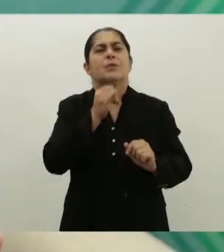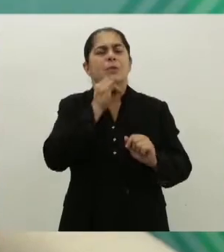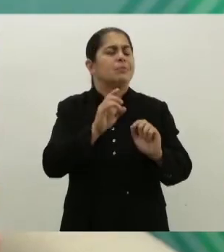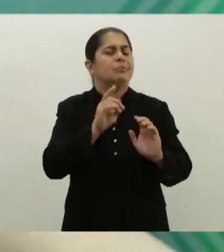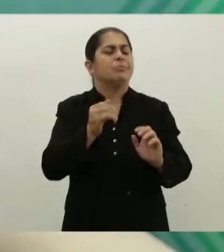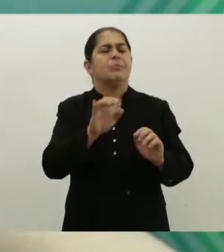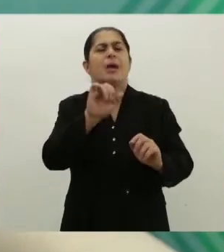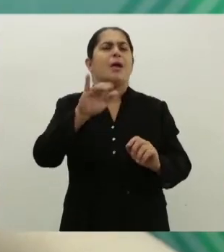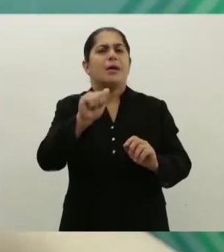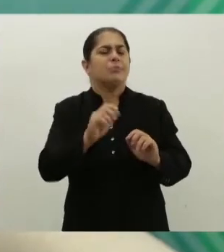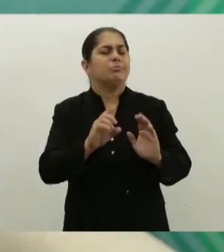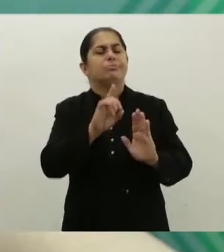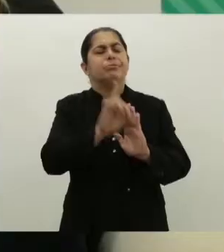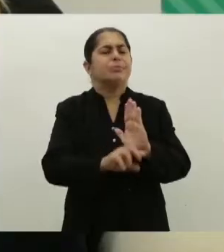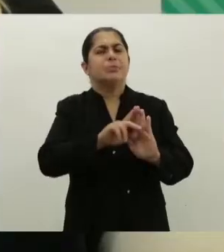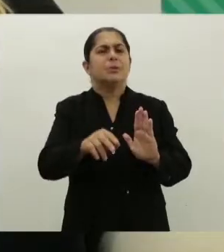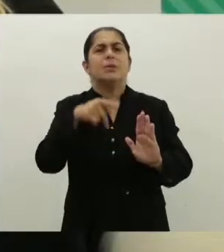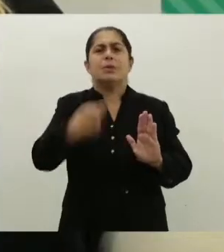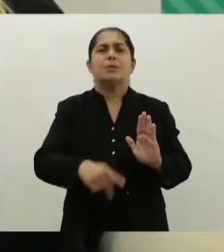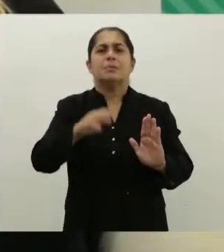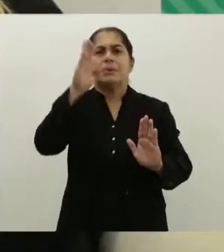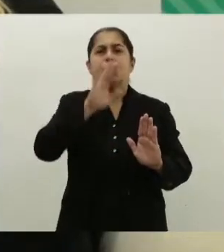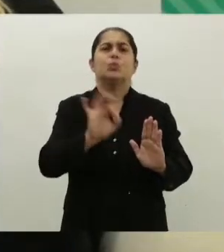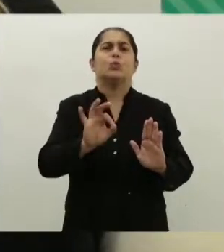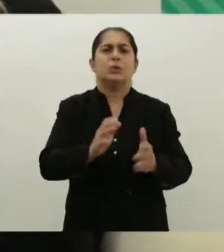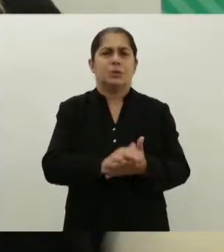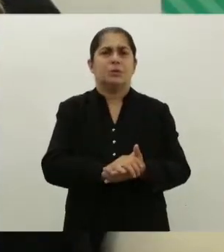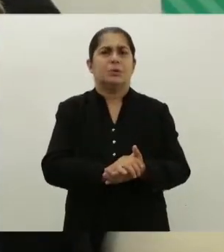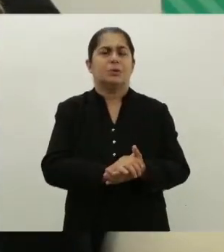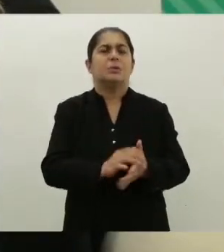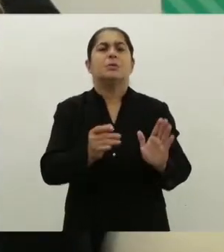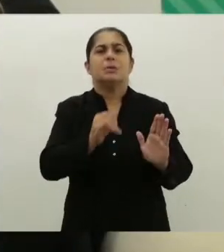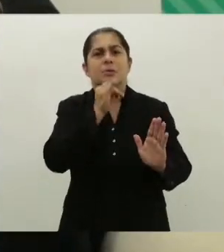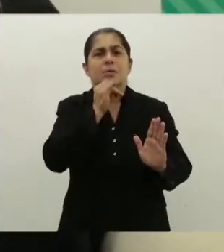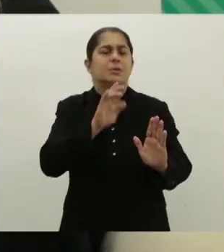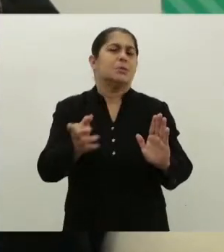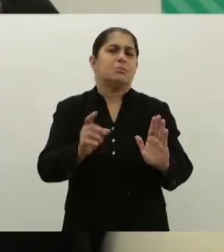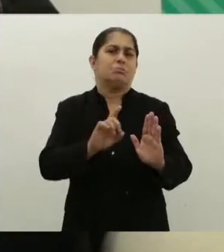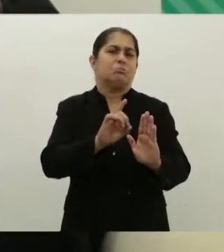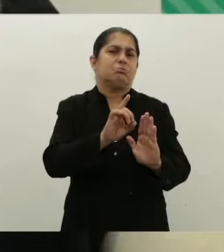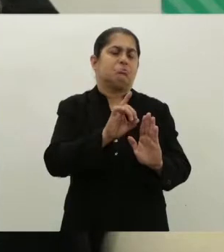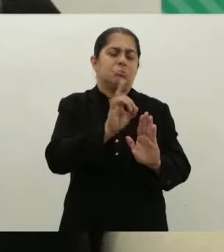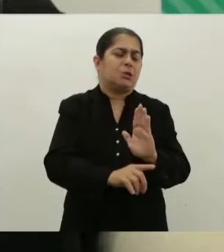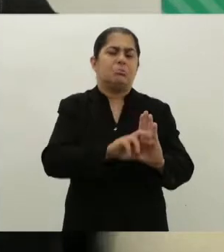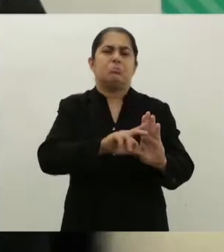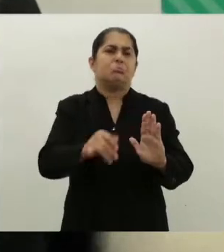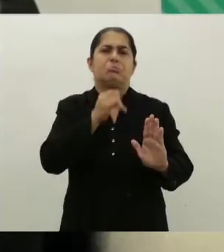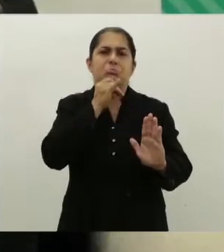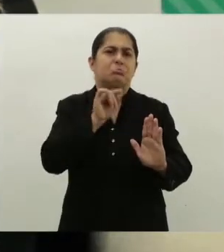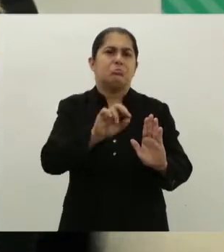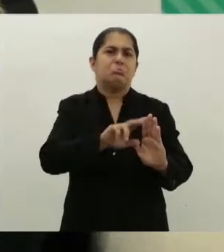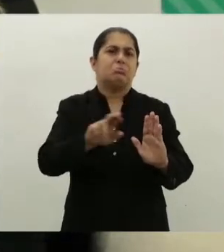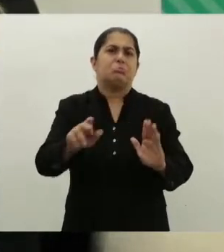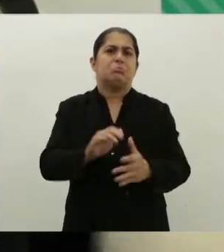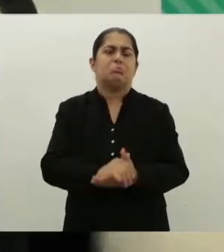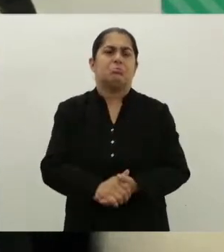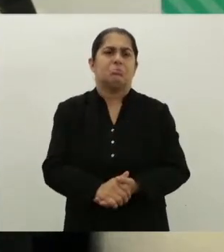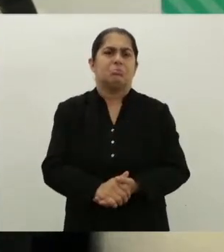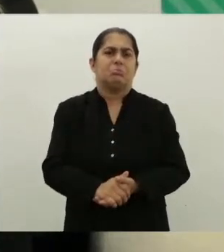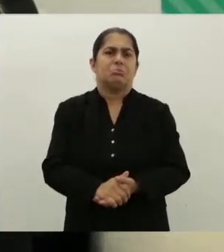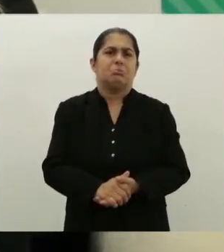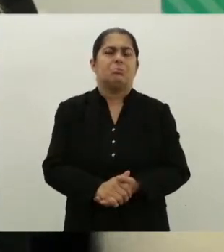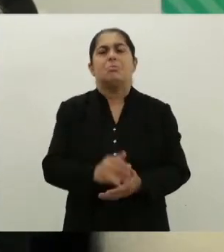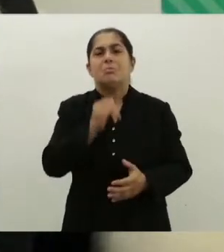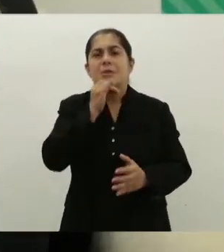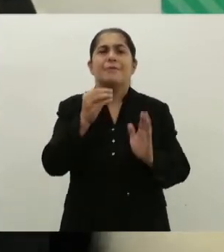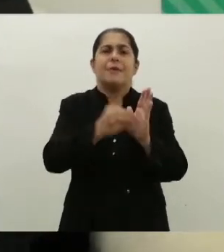efetivados no Brasil? Na verdade, são muitos direitos que a gente percebe que são efetivados de forma